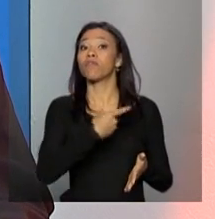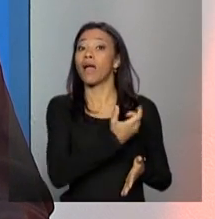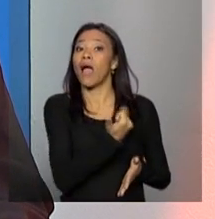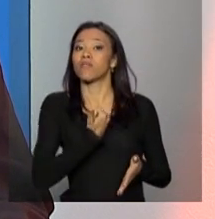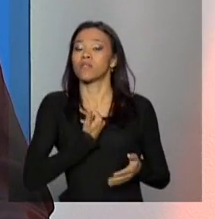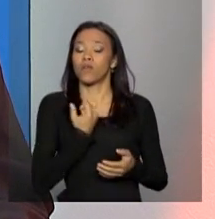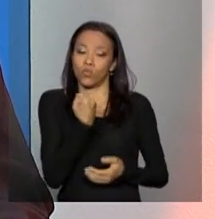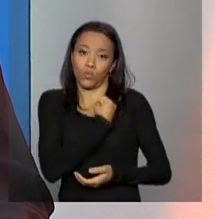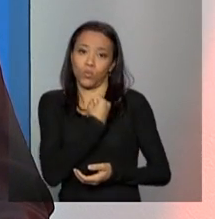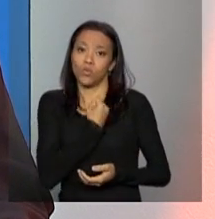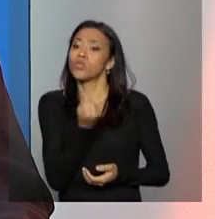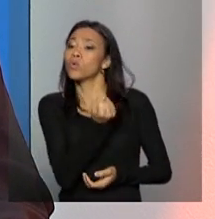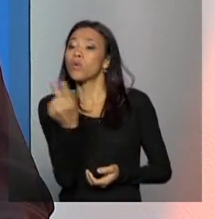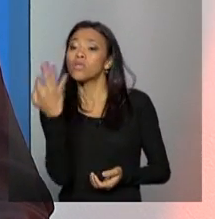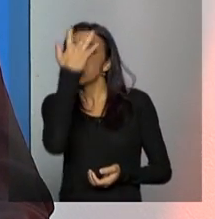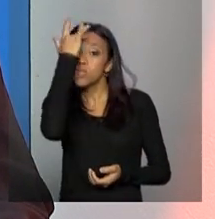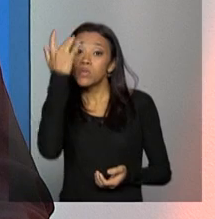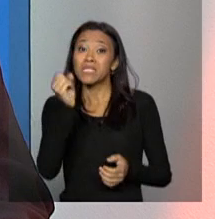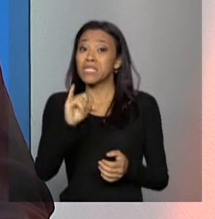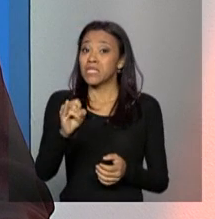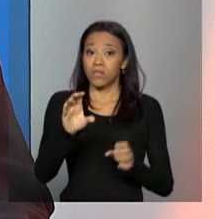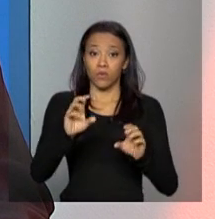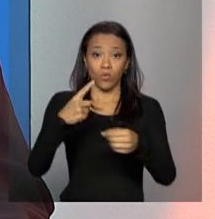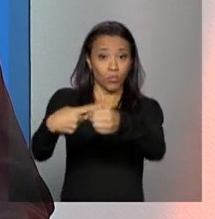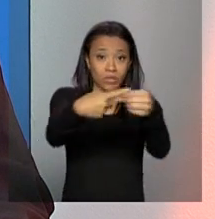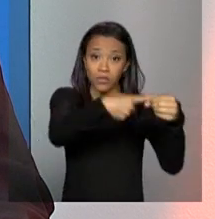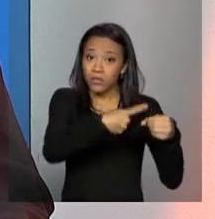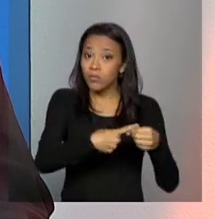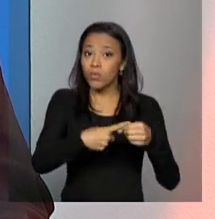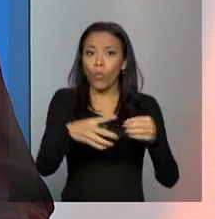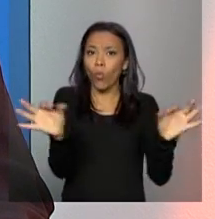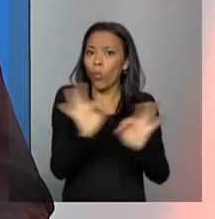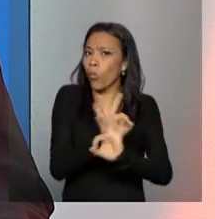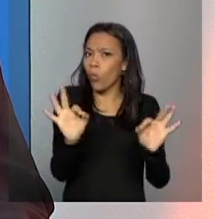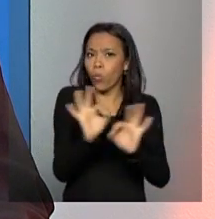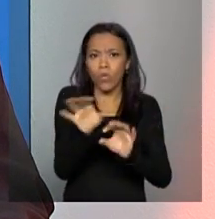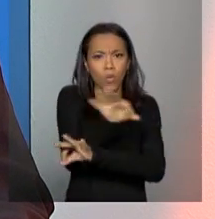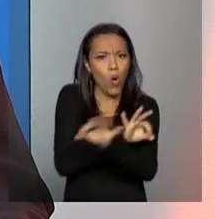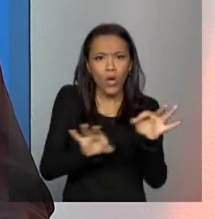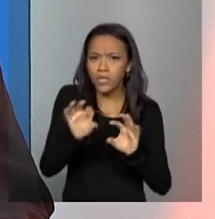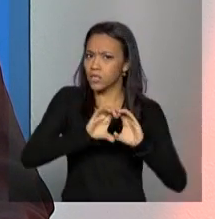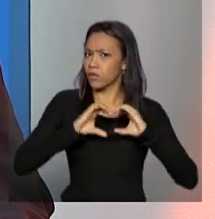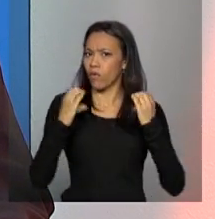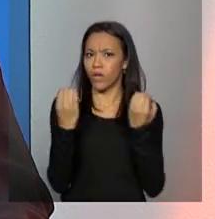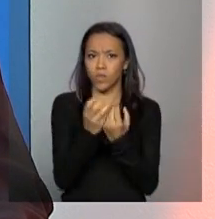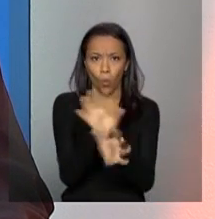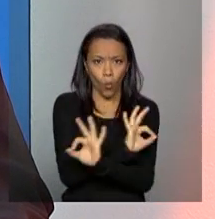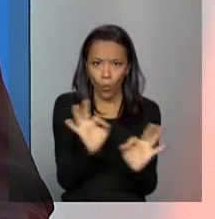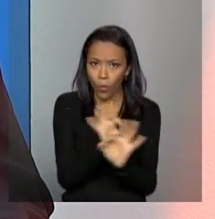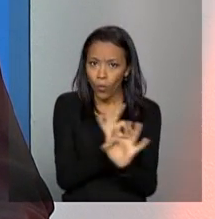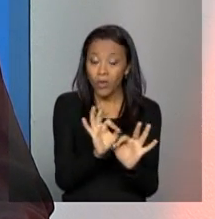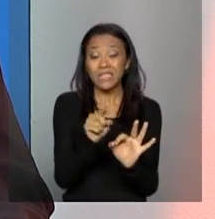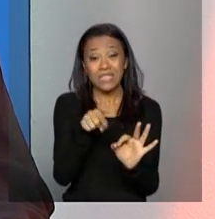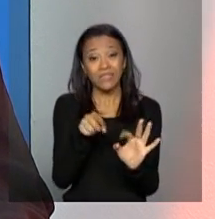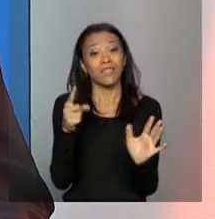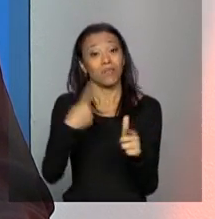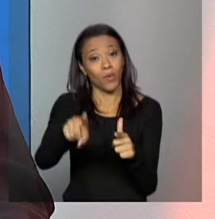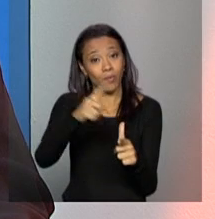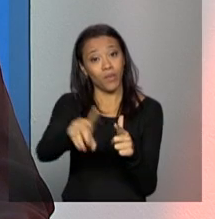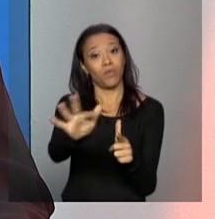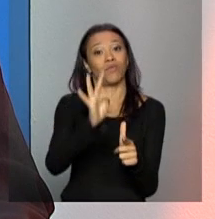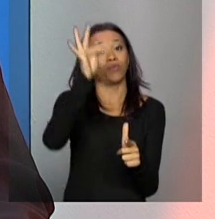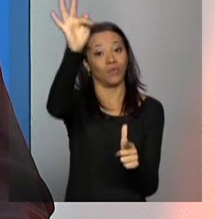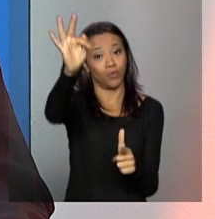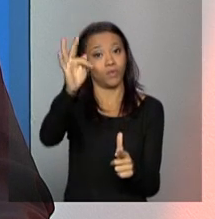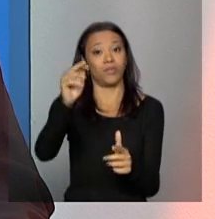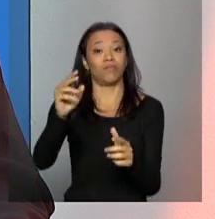então quando o município não realiza a conferência, ele implica na possibilidade na conferência futura do estado ter